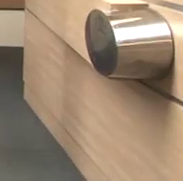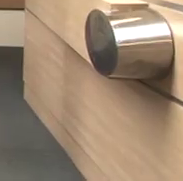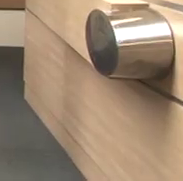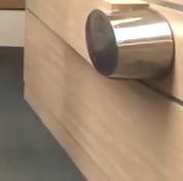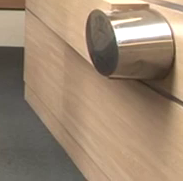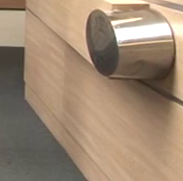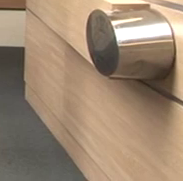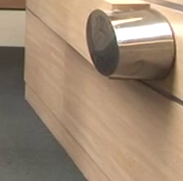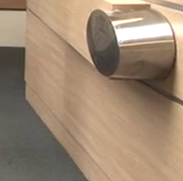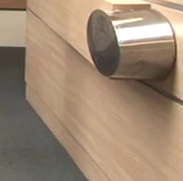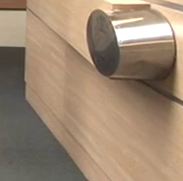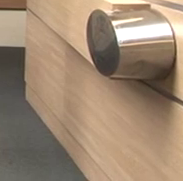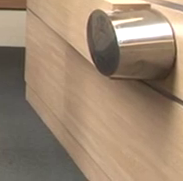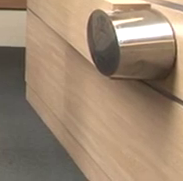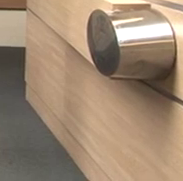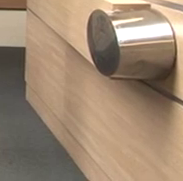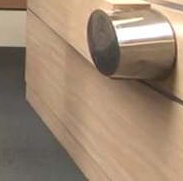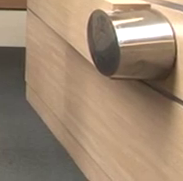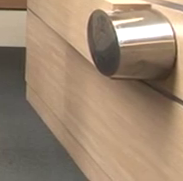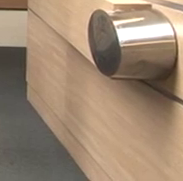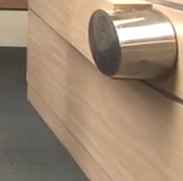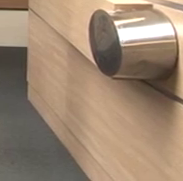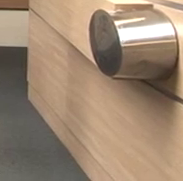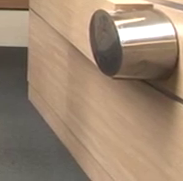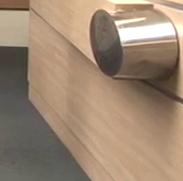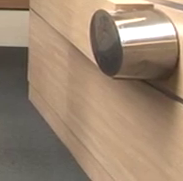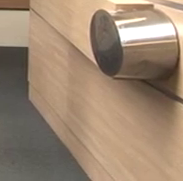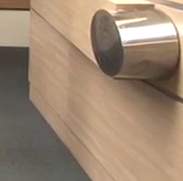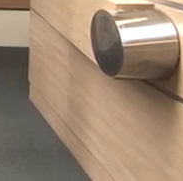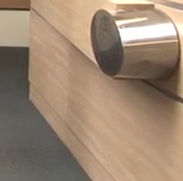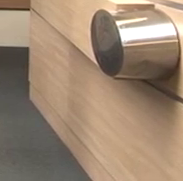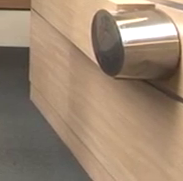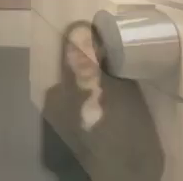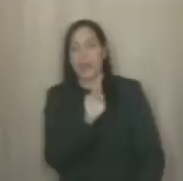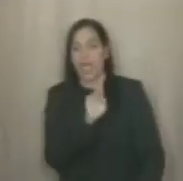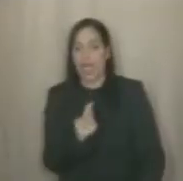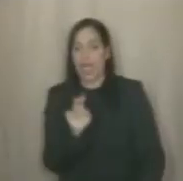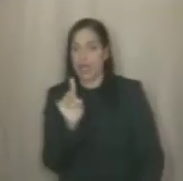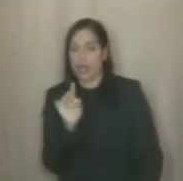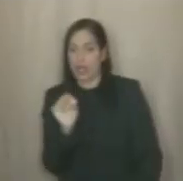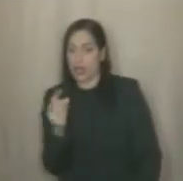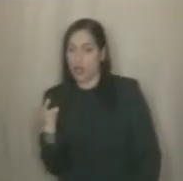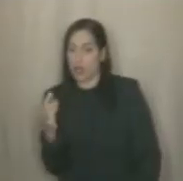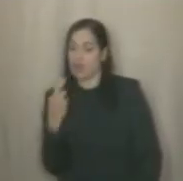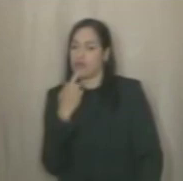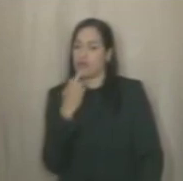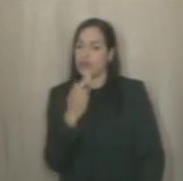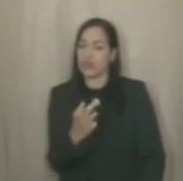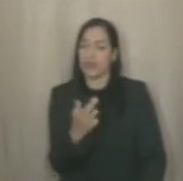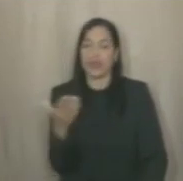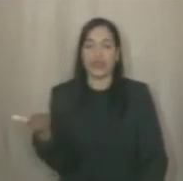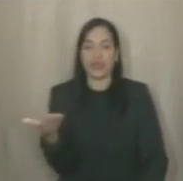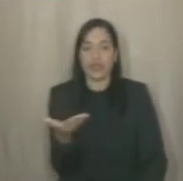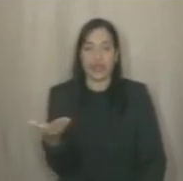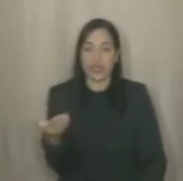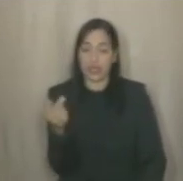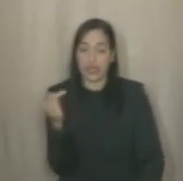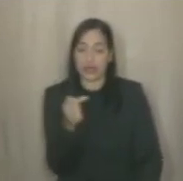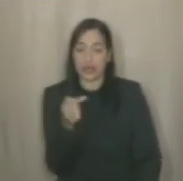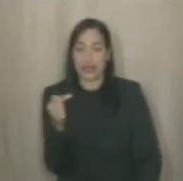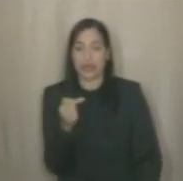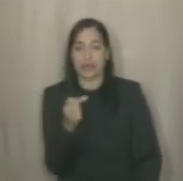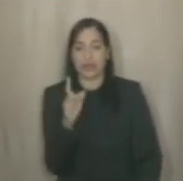dada pelo DENIT, o Departamento Nacional de Infraestrutura de Transportes. Chegou a resposta aqui do DENIT